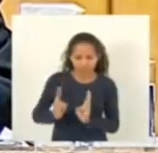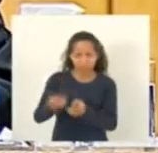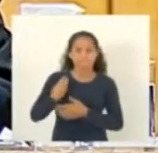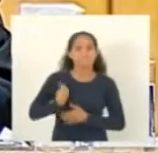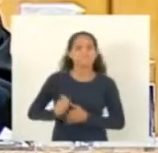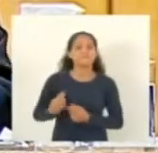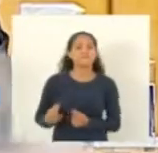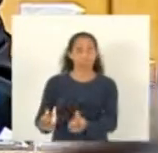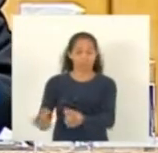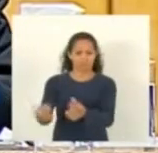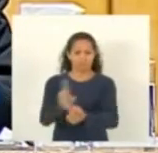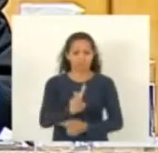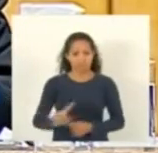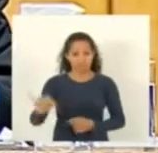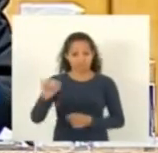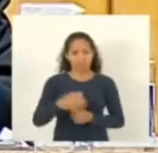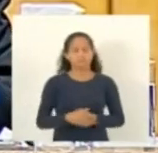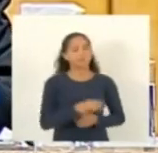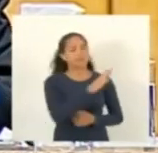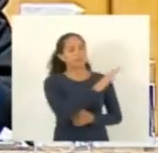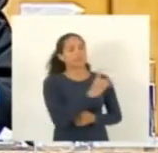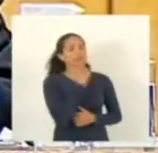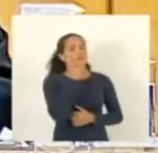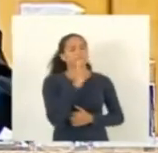deputado Rezo Vasconcelos com a palavra